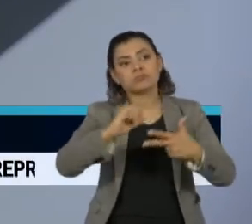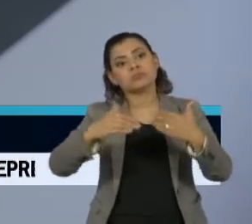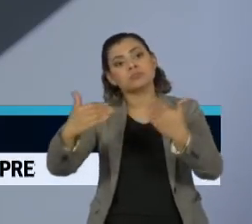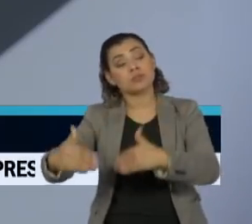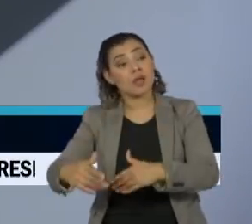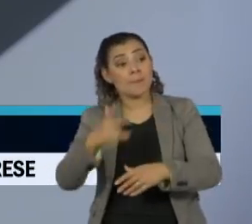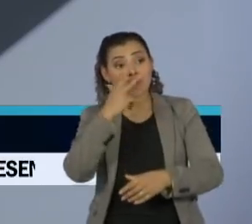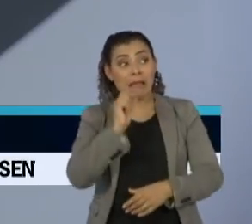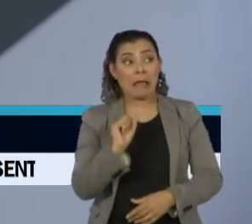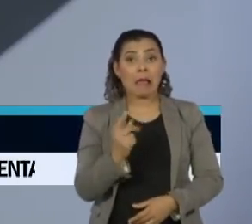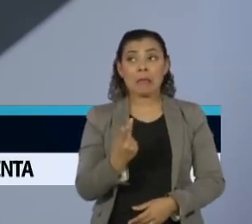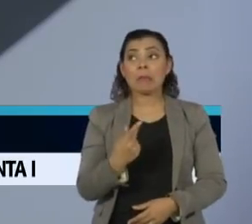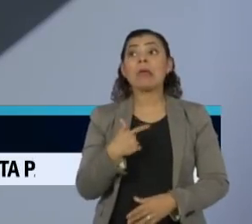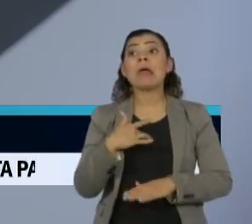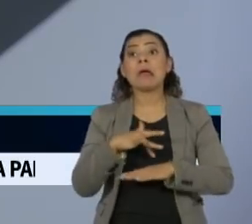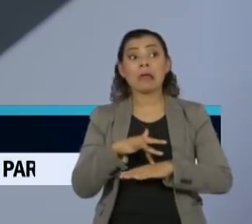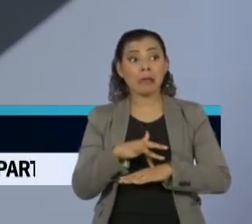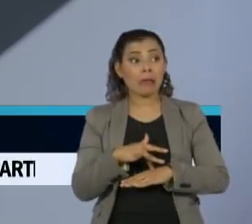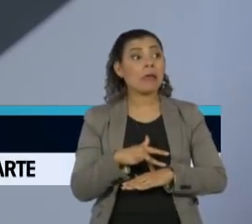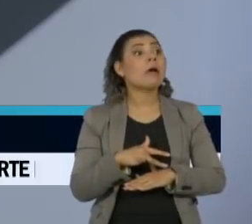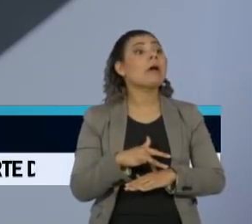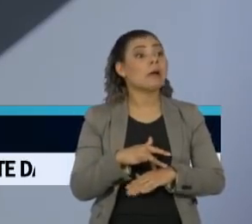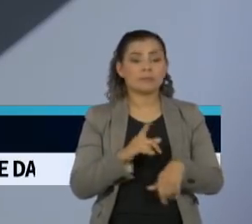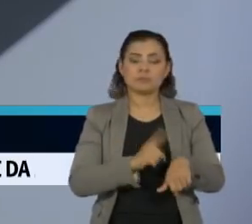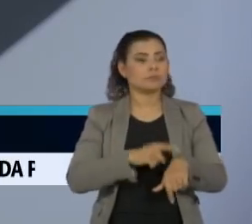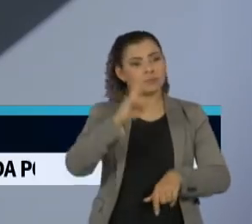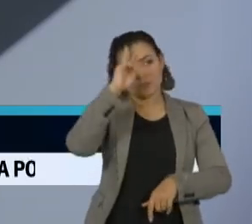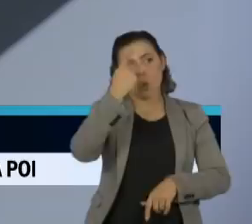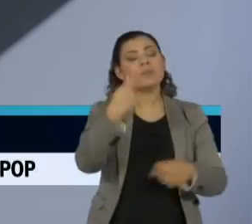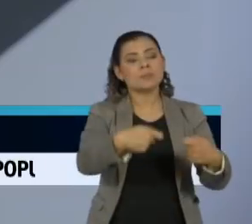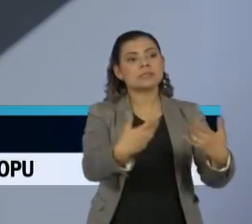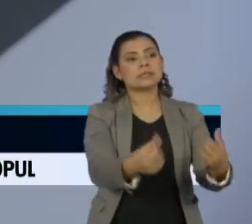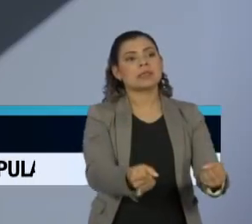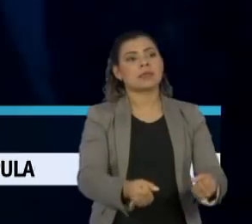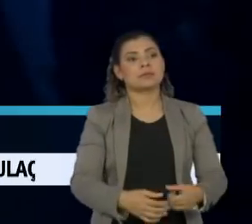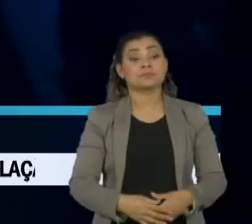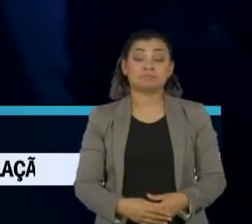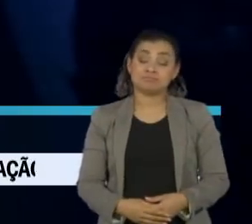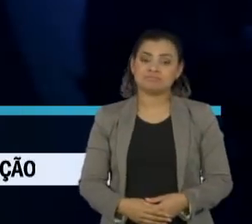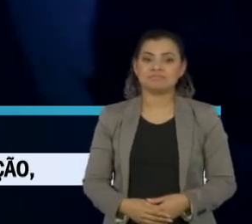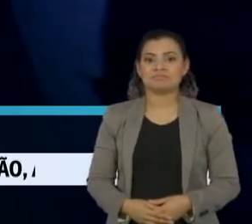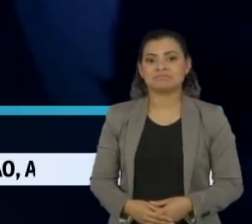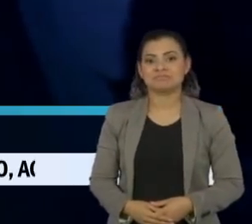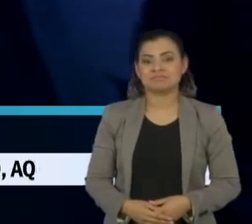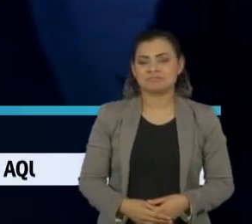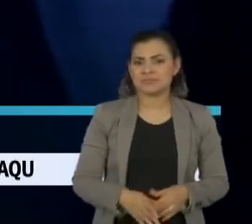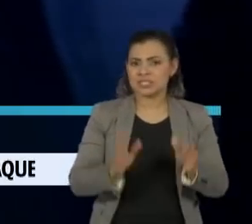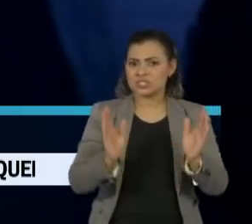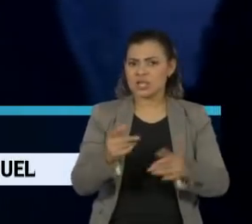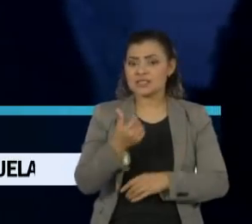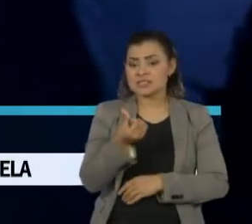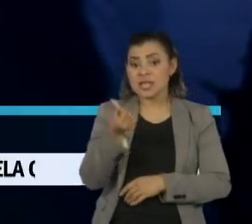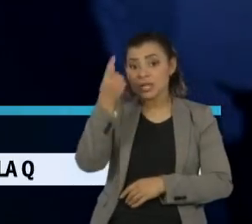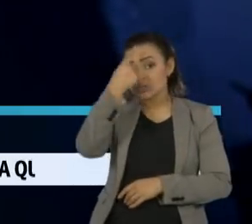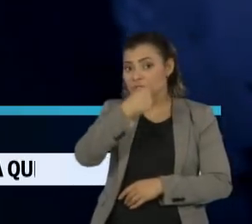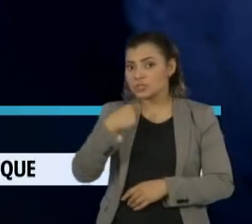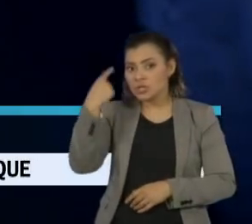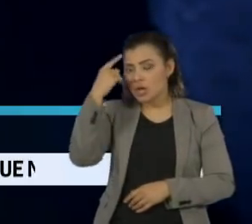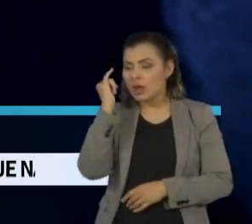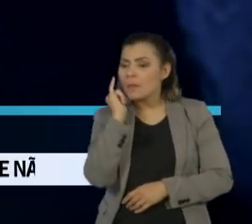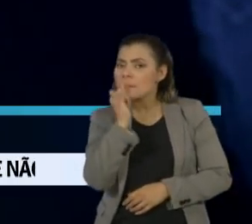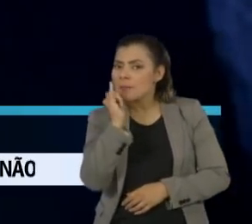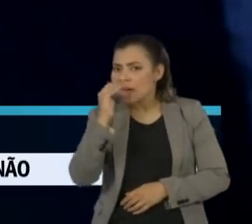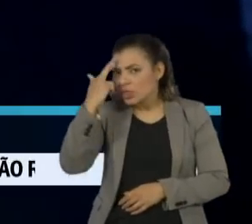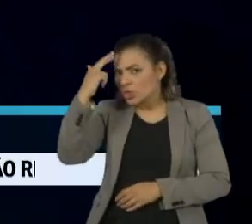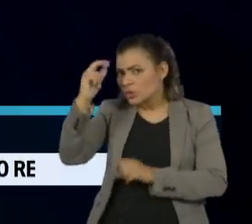aviso aí do presidente Bolsonaro, dizendo, olha, hora de mudar de ideia. Muito bem. Durou cerca de seis horas o depoimento do